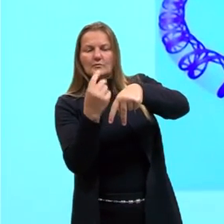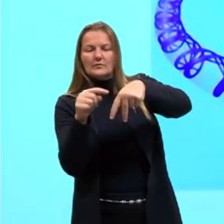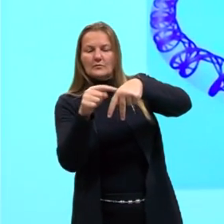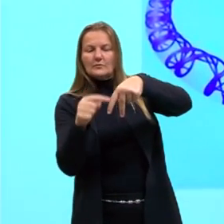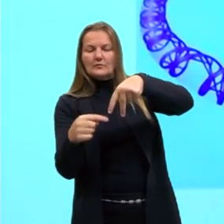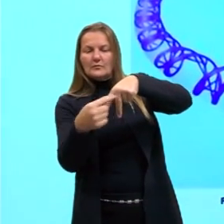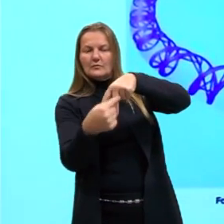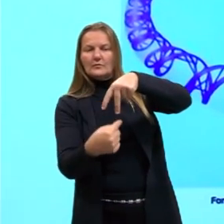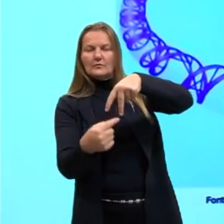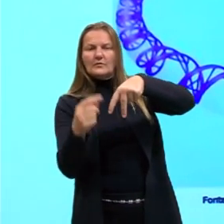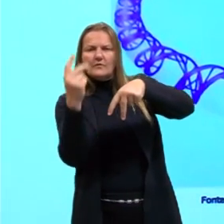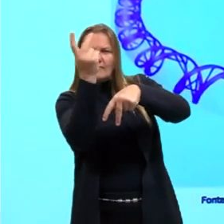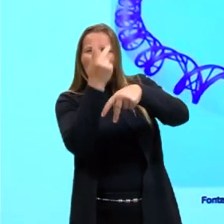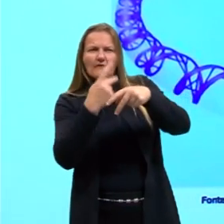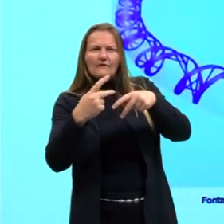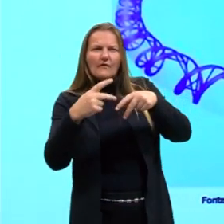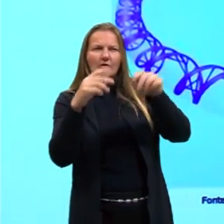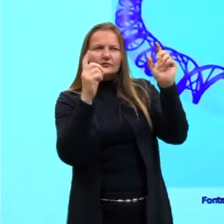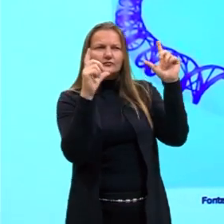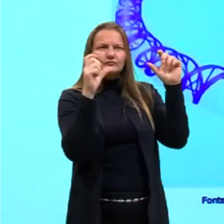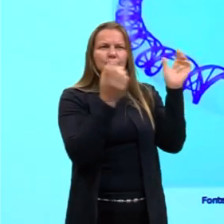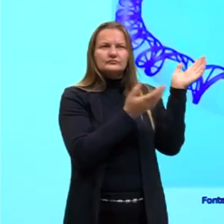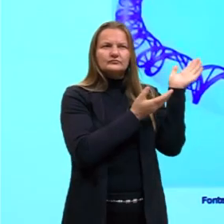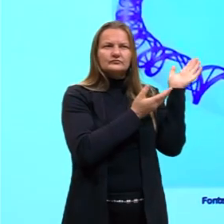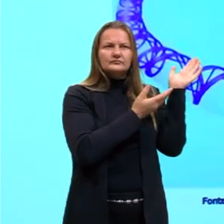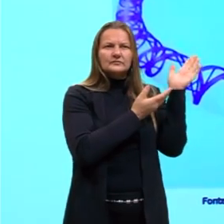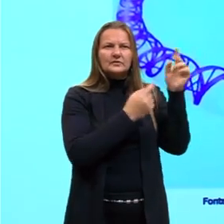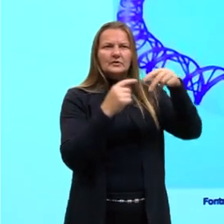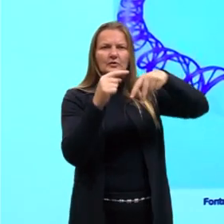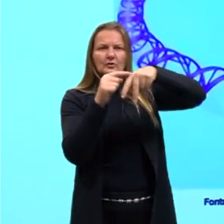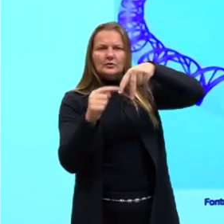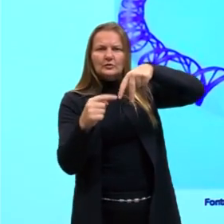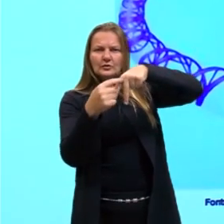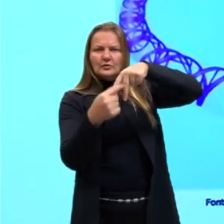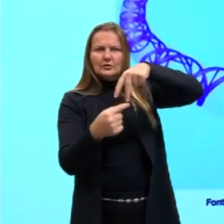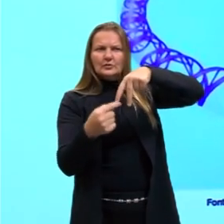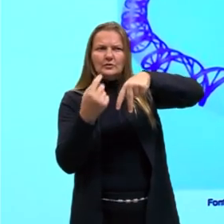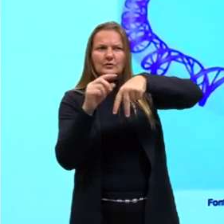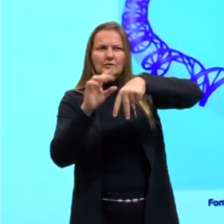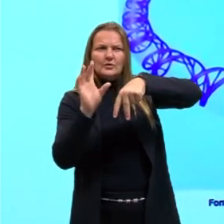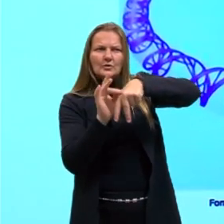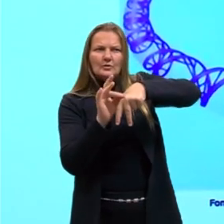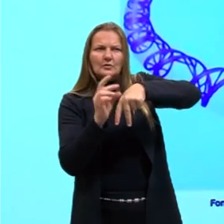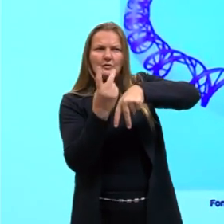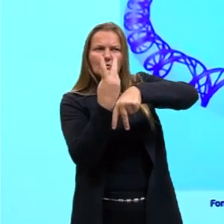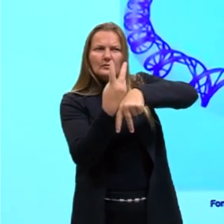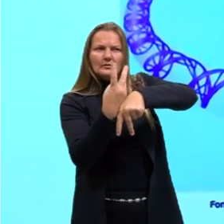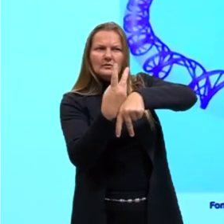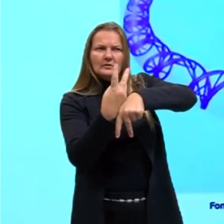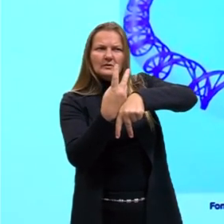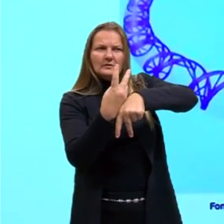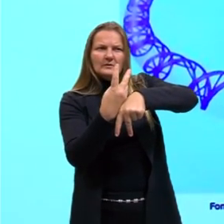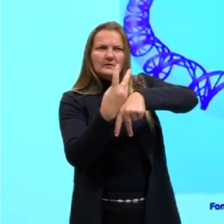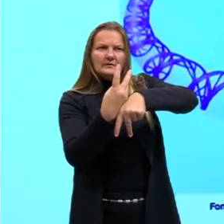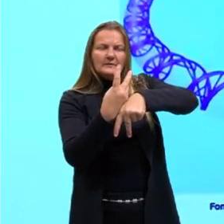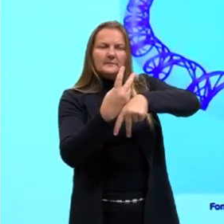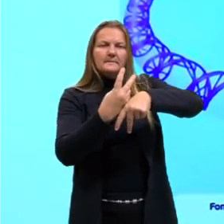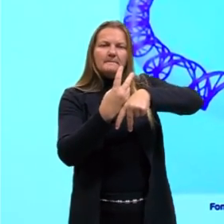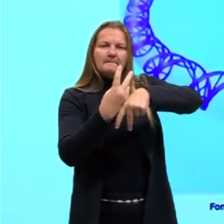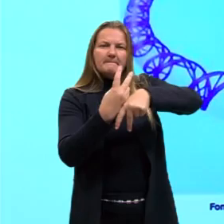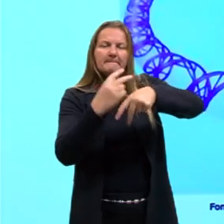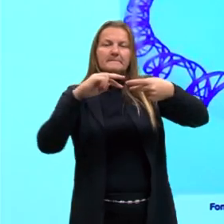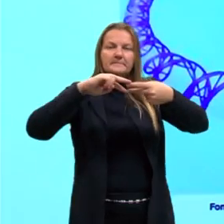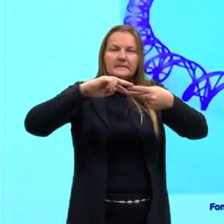outra imagem para visualizar de outra forma. Então, o DNA, ele vai